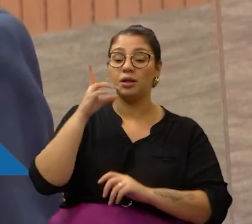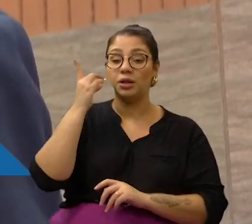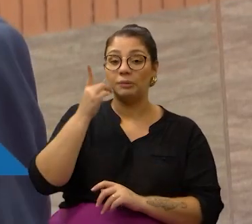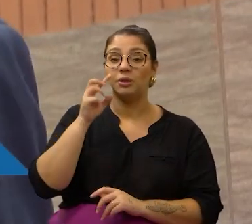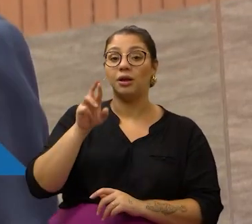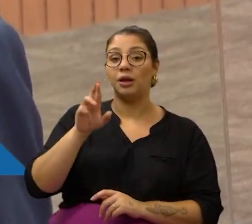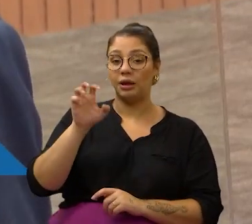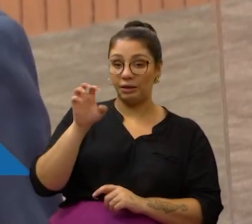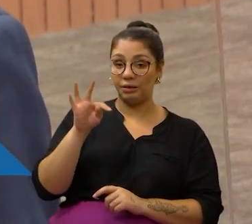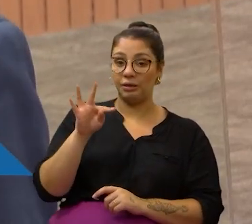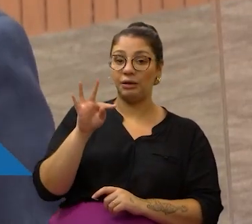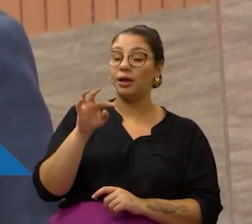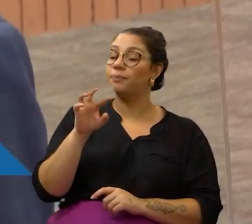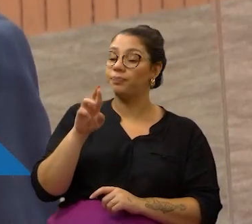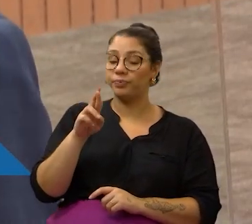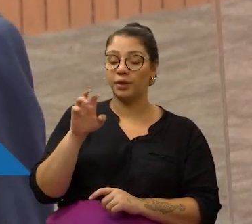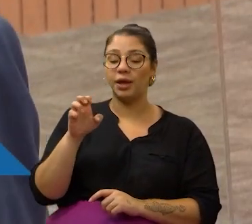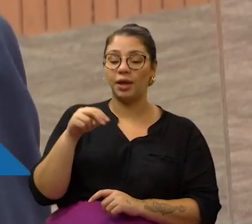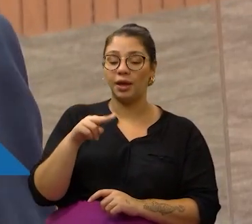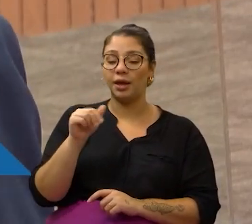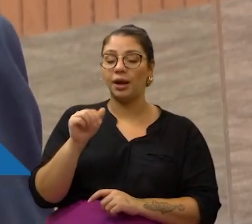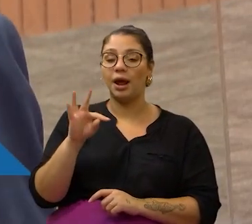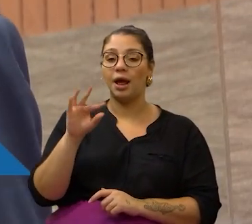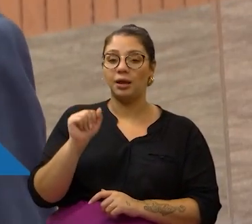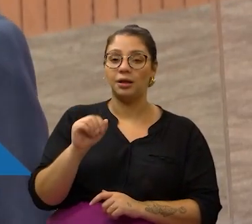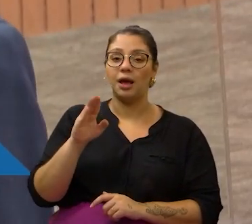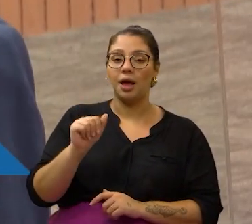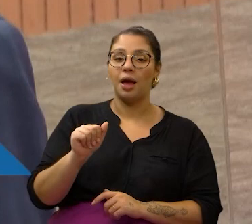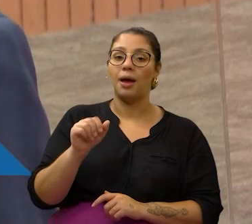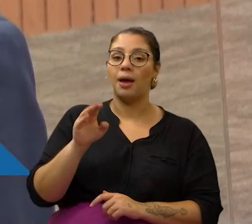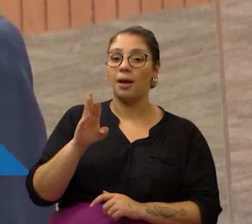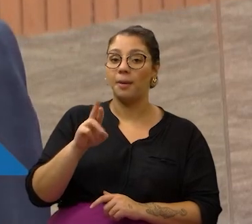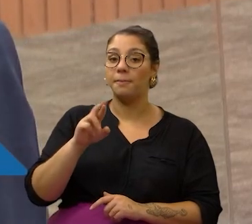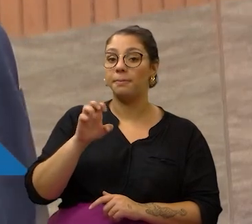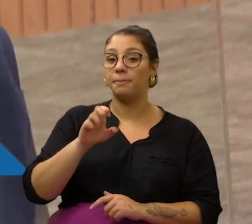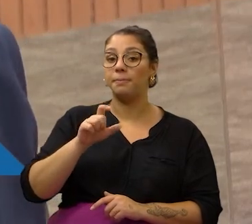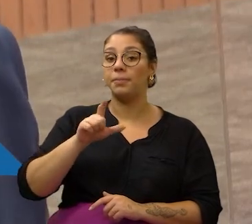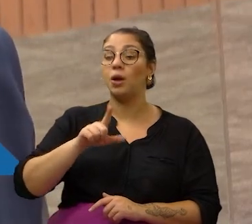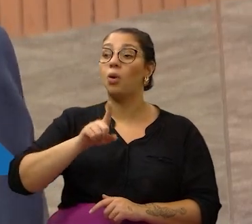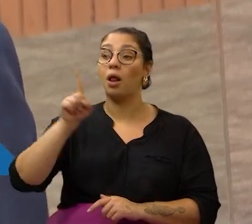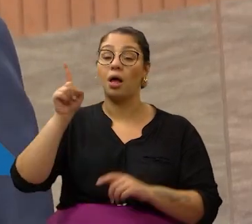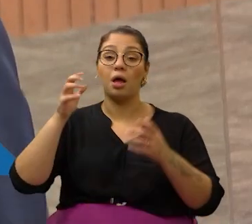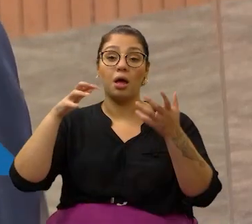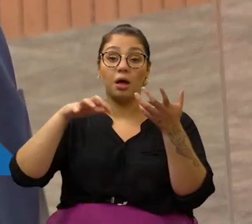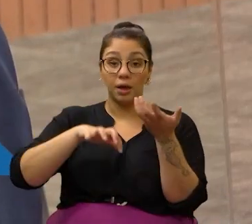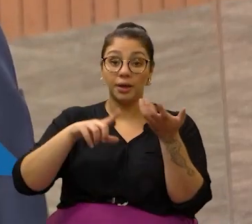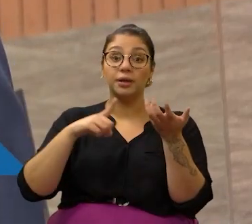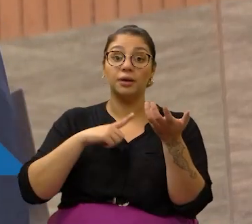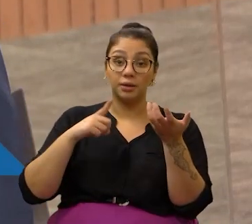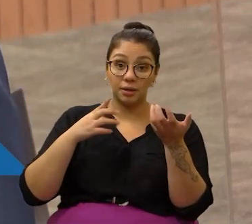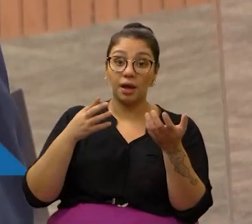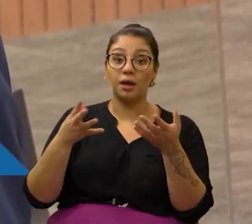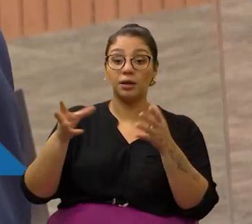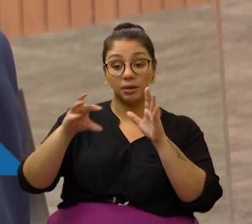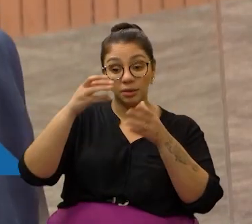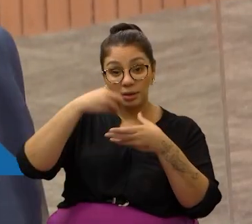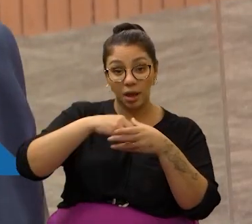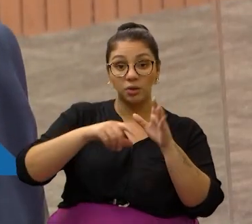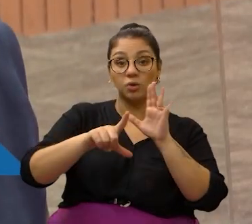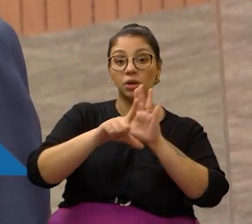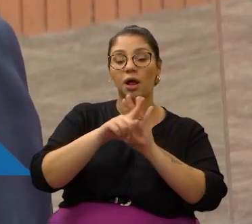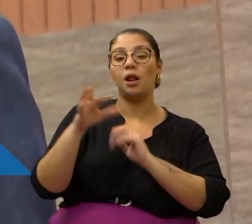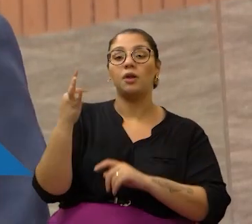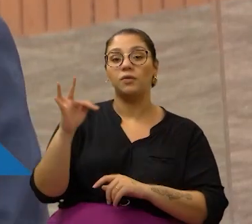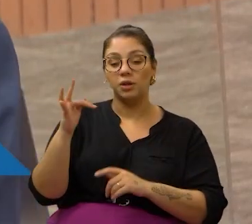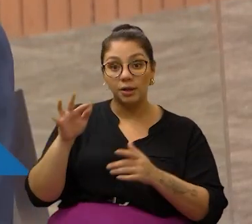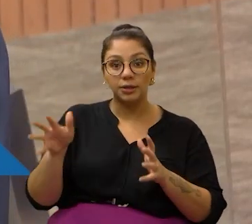deputada Renata Abreu, que segue hoje lá no Congresso, também isentando pela lei federal e